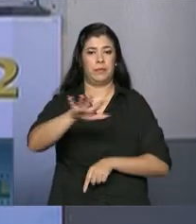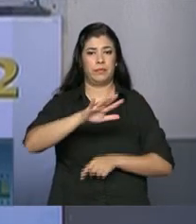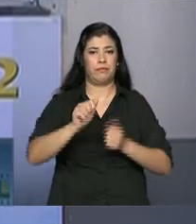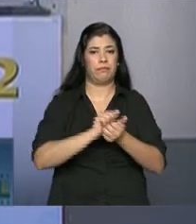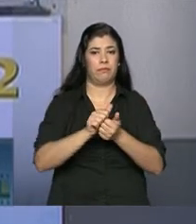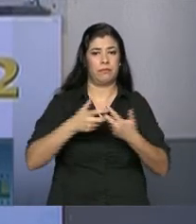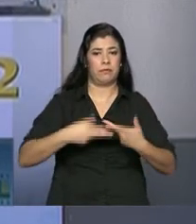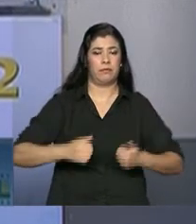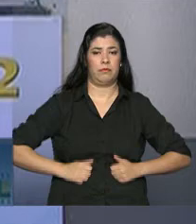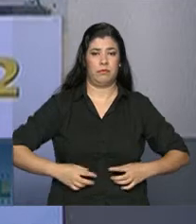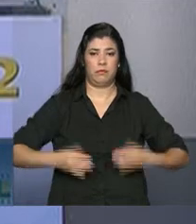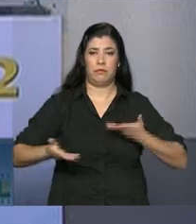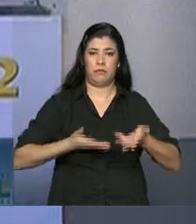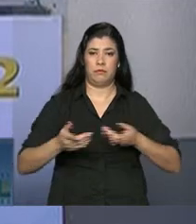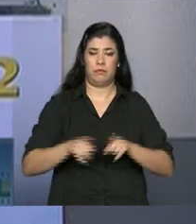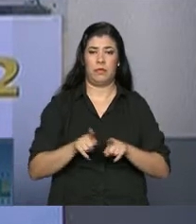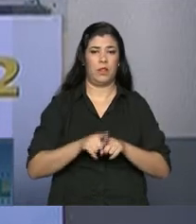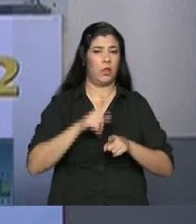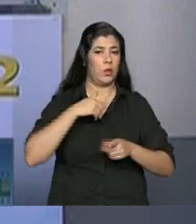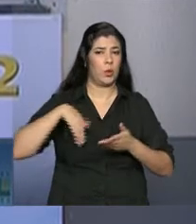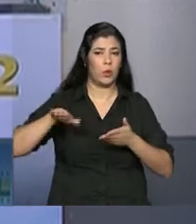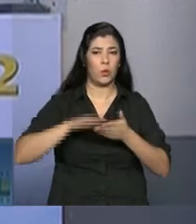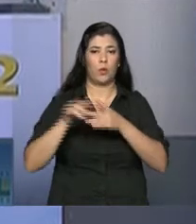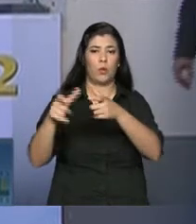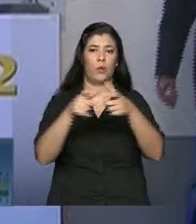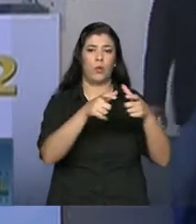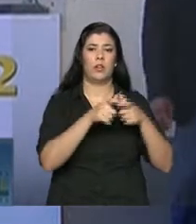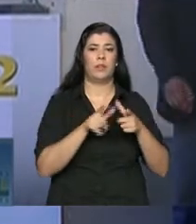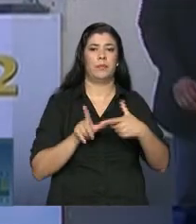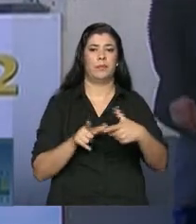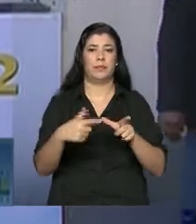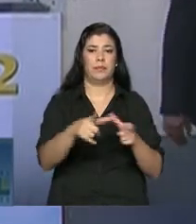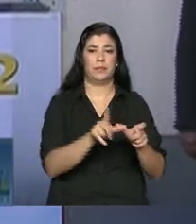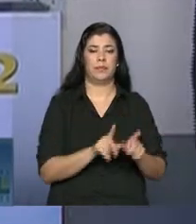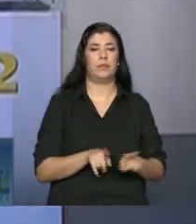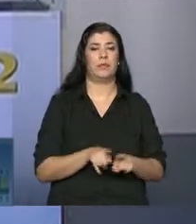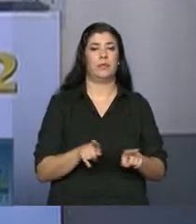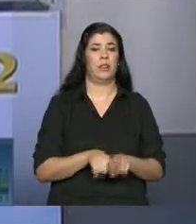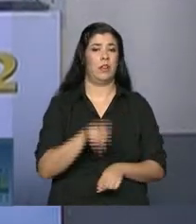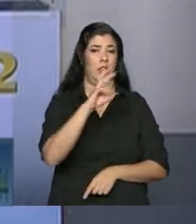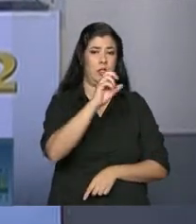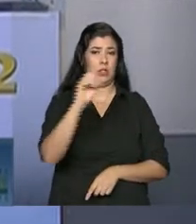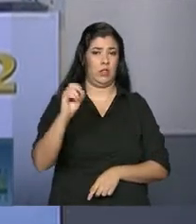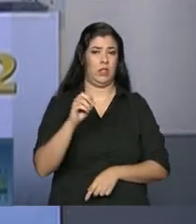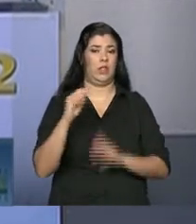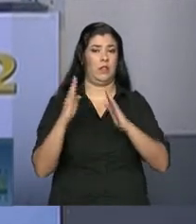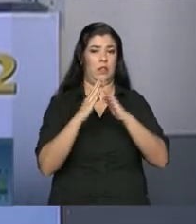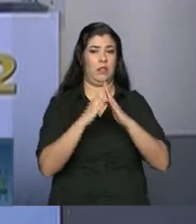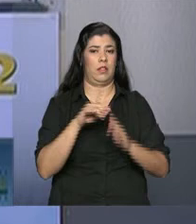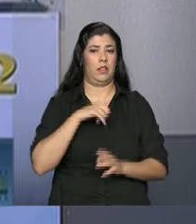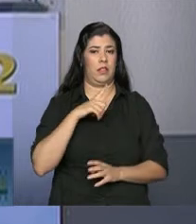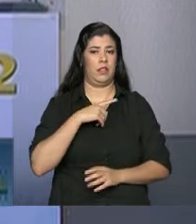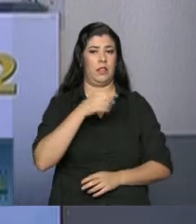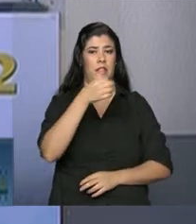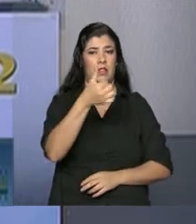todos os ambientes têm piso cerâmico. Das 500 unidades, 16 são